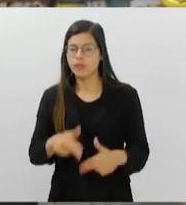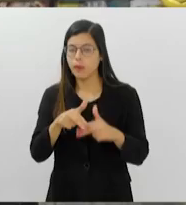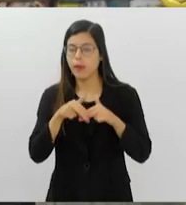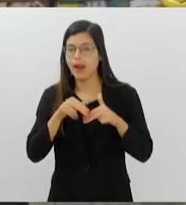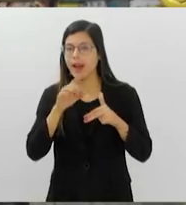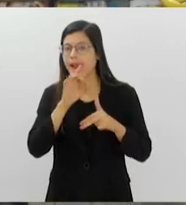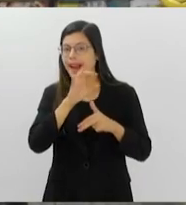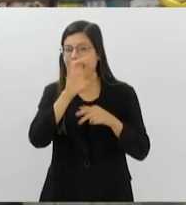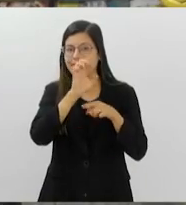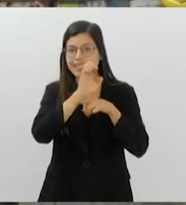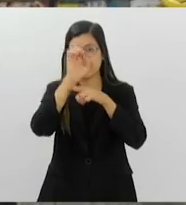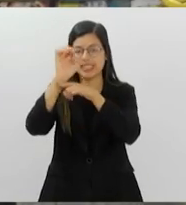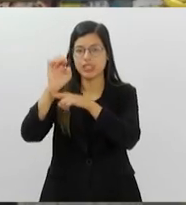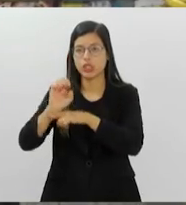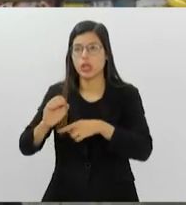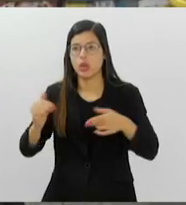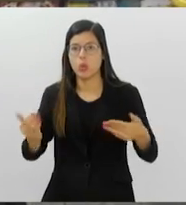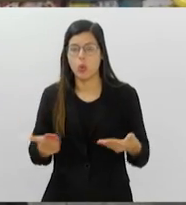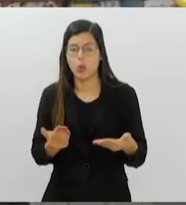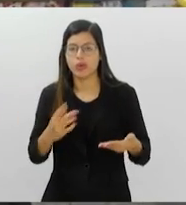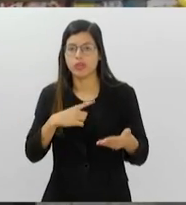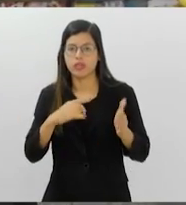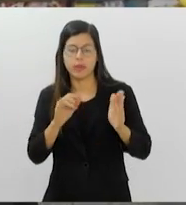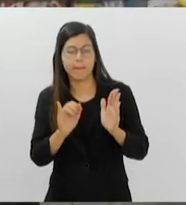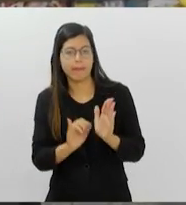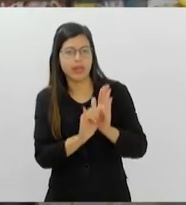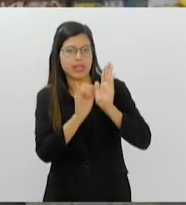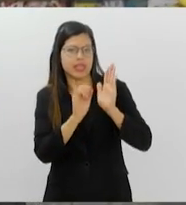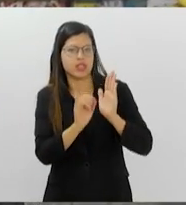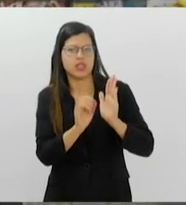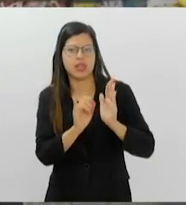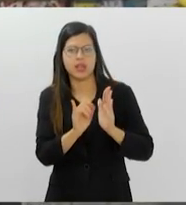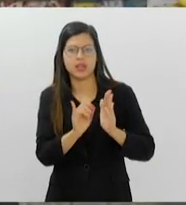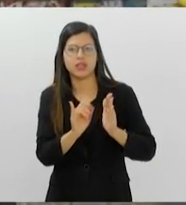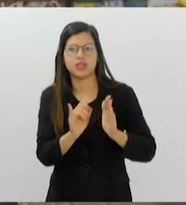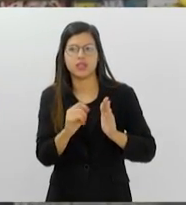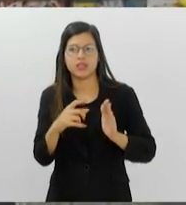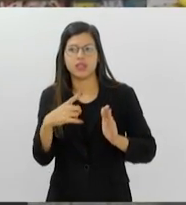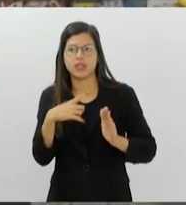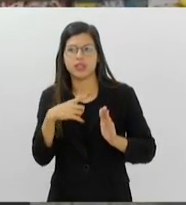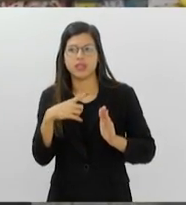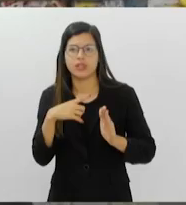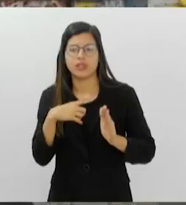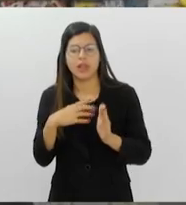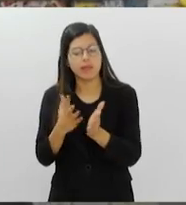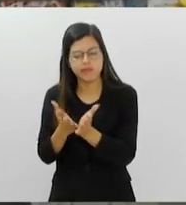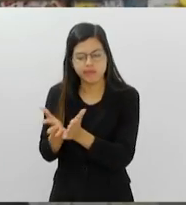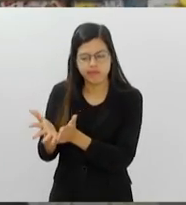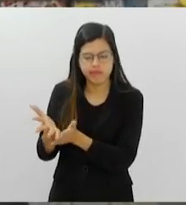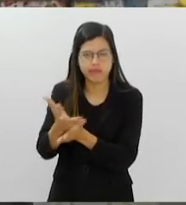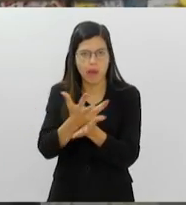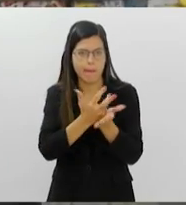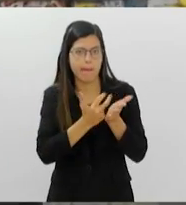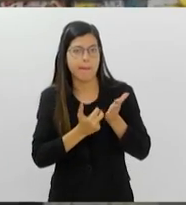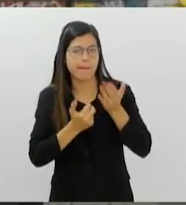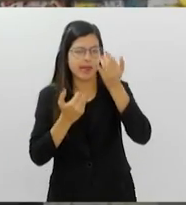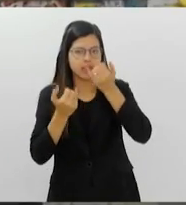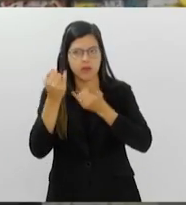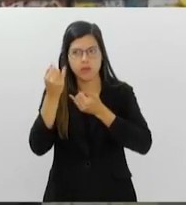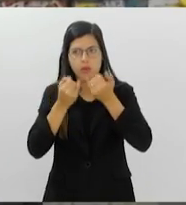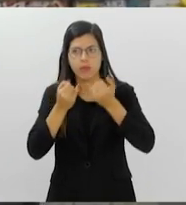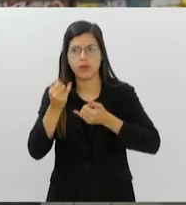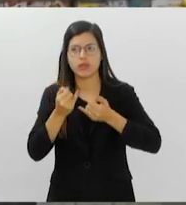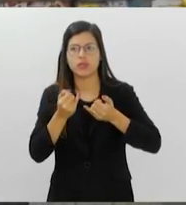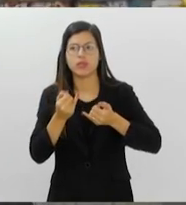estado hoje teria uma identidade individual. Então, com isso, há uma unificação dessa base de dados, onde agora novo